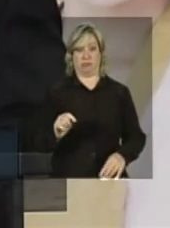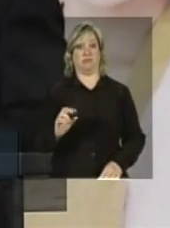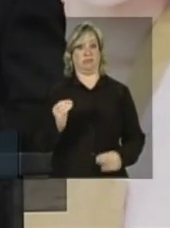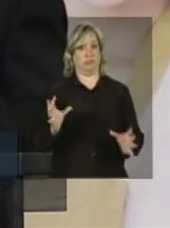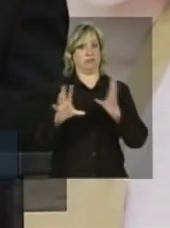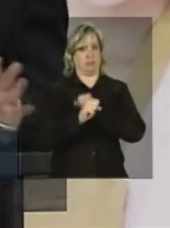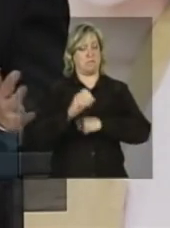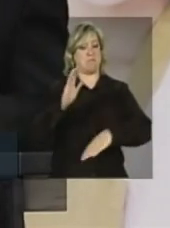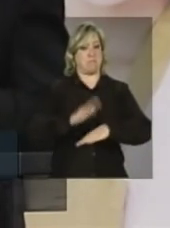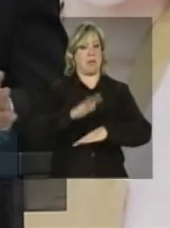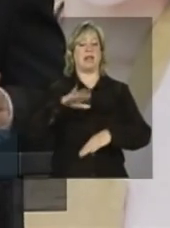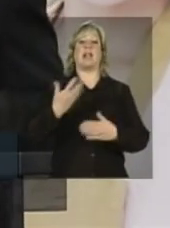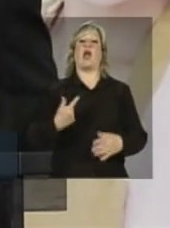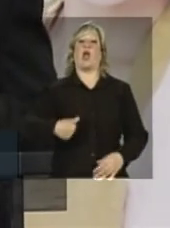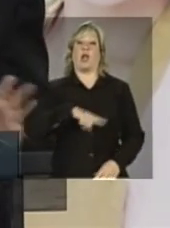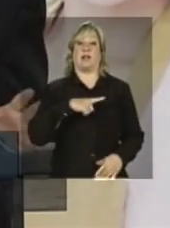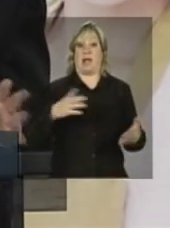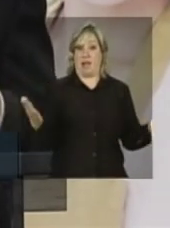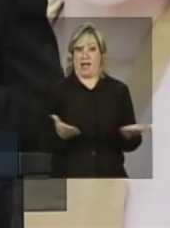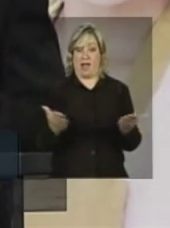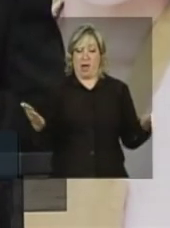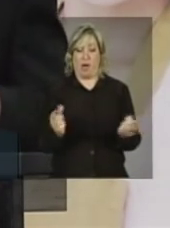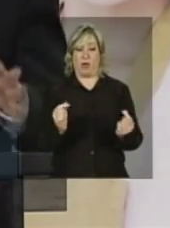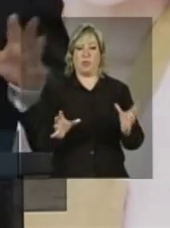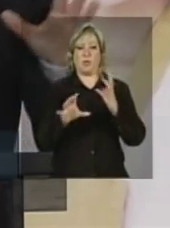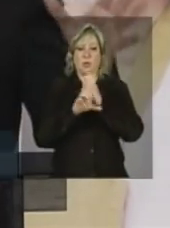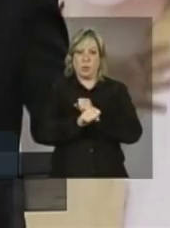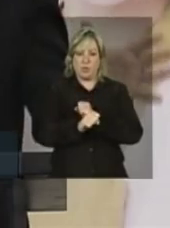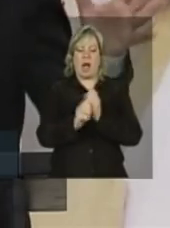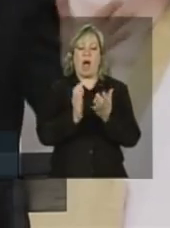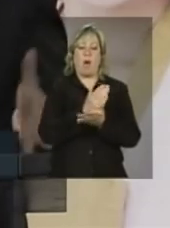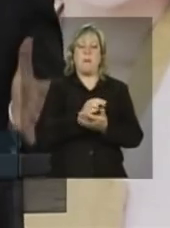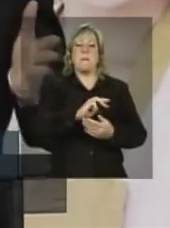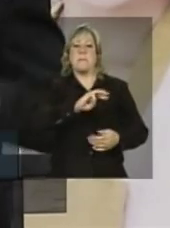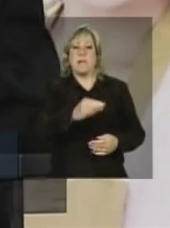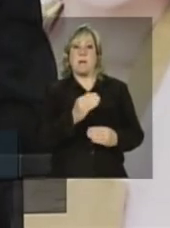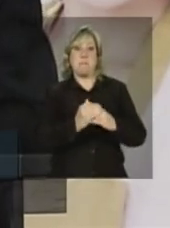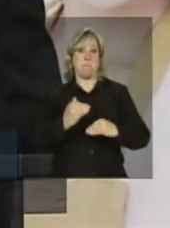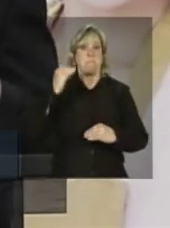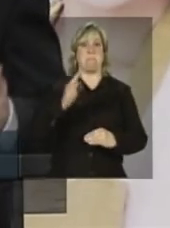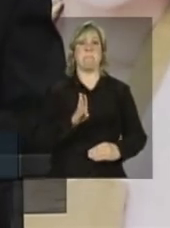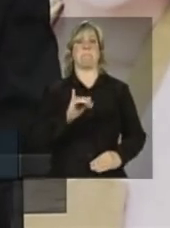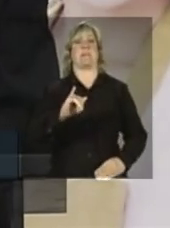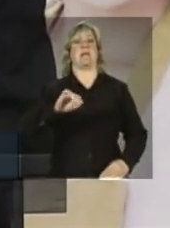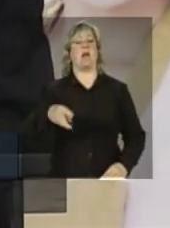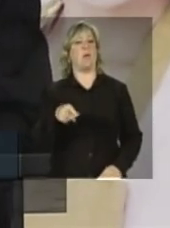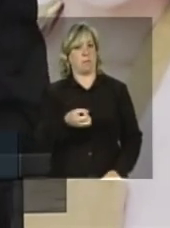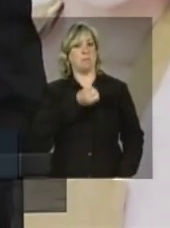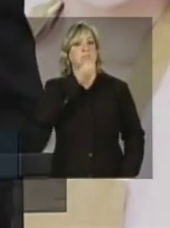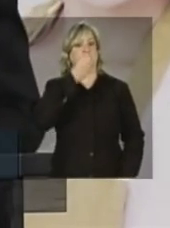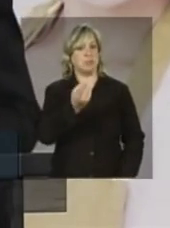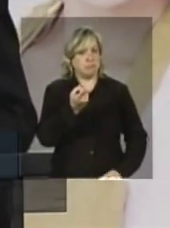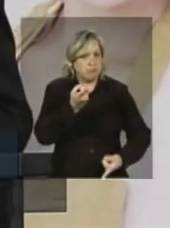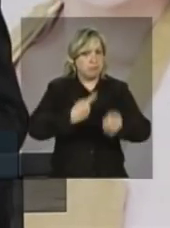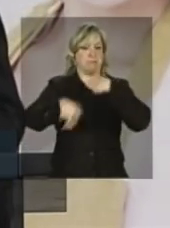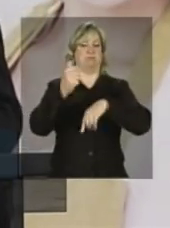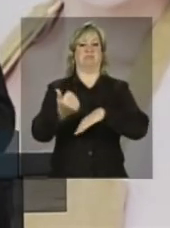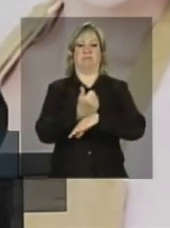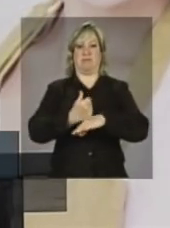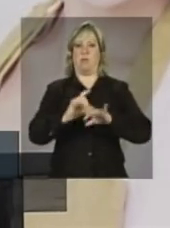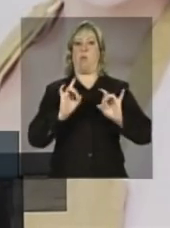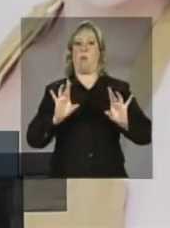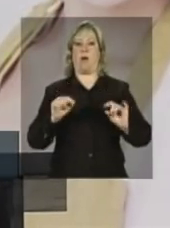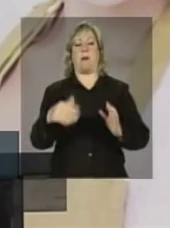respeitável. Então, estamos saindo de cifras, de alguns milhões para bilhões, o que é um grande salto de qualidade